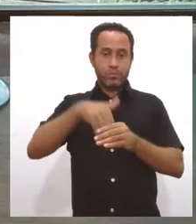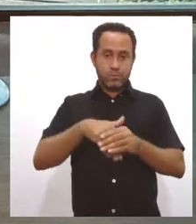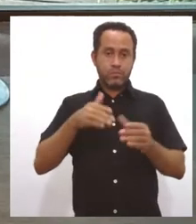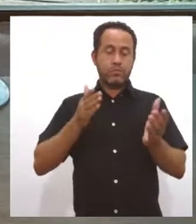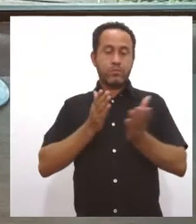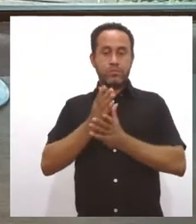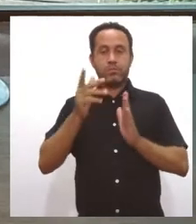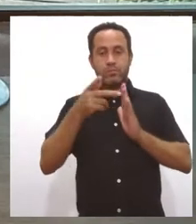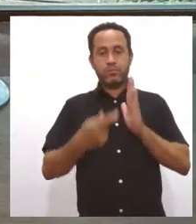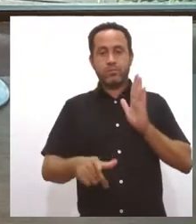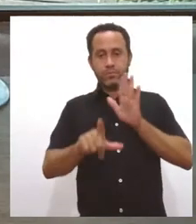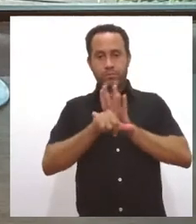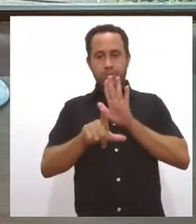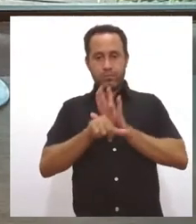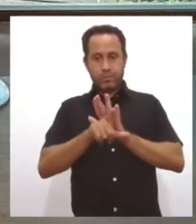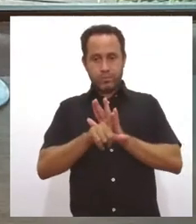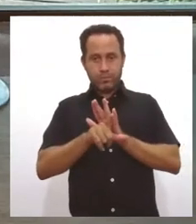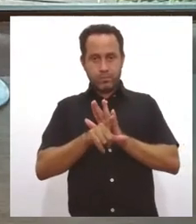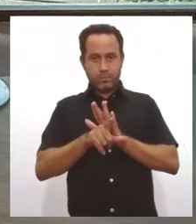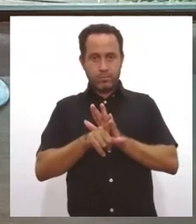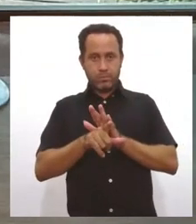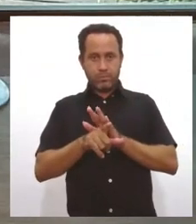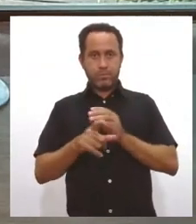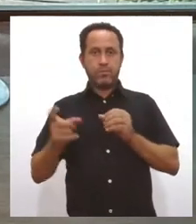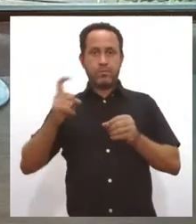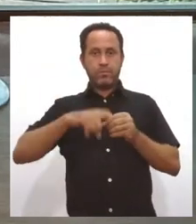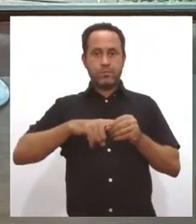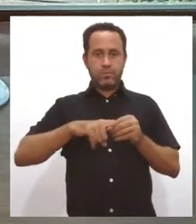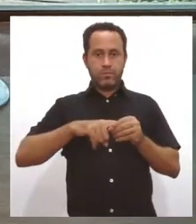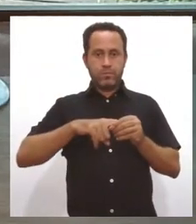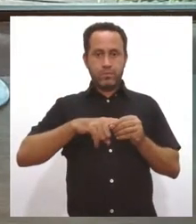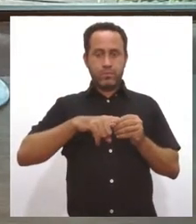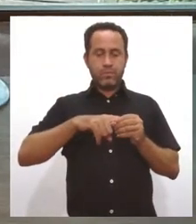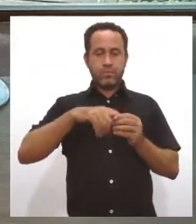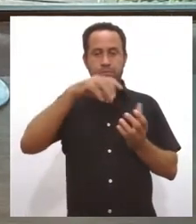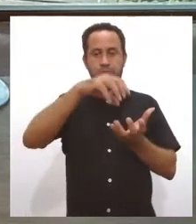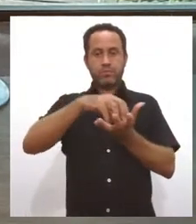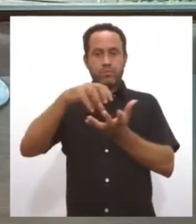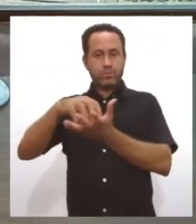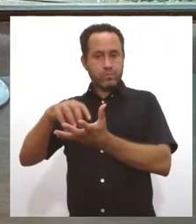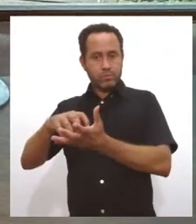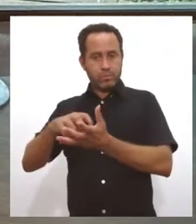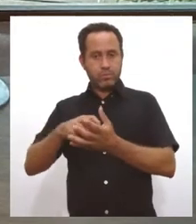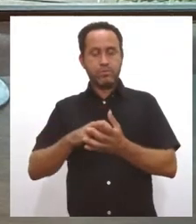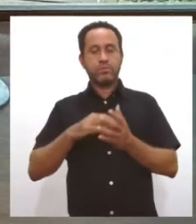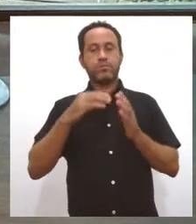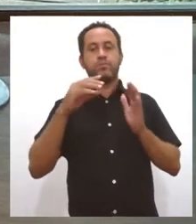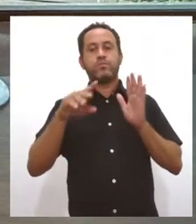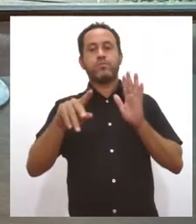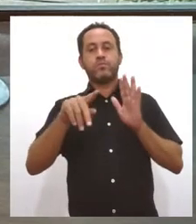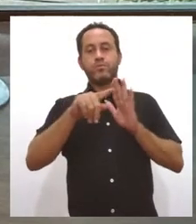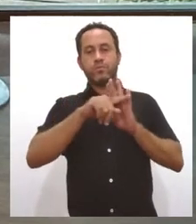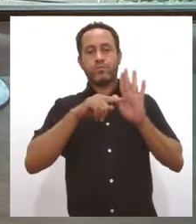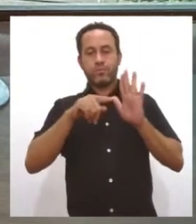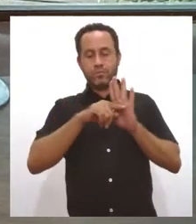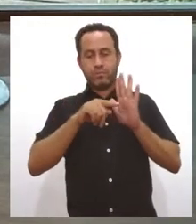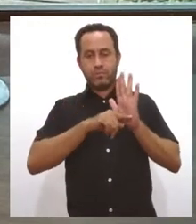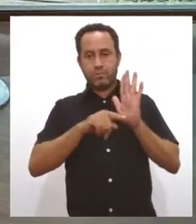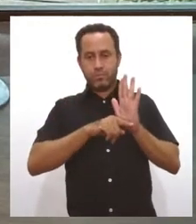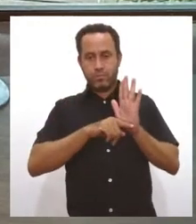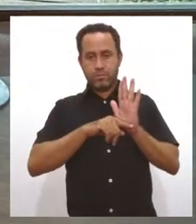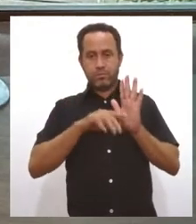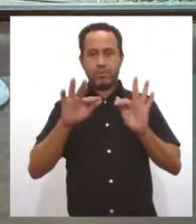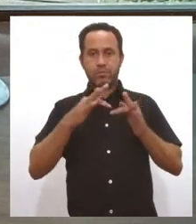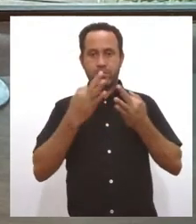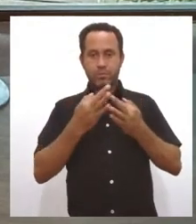um projeto de lei que retoma os pontos vetados pelo Executivo no projeto de socorro a agricultores familiares